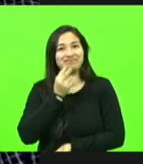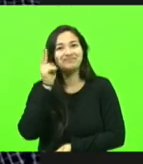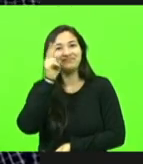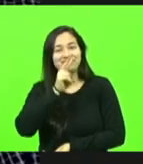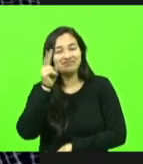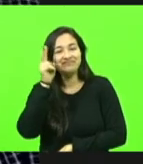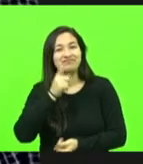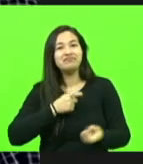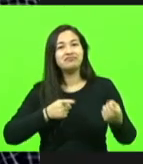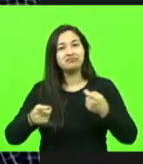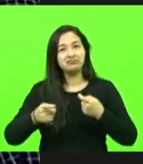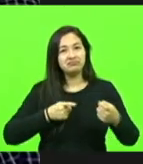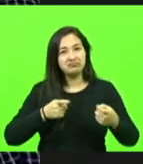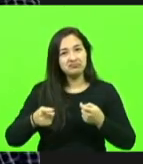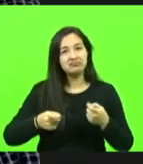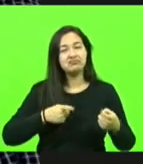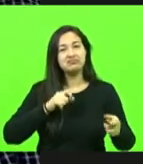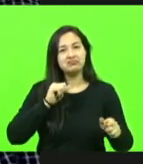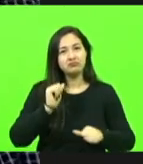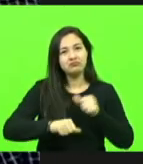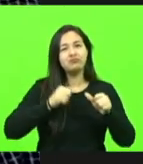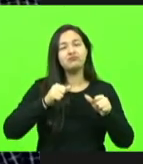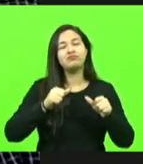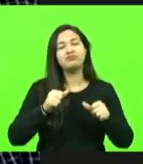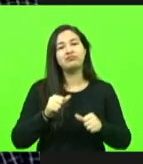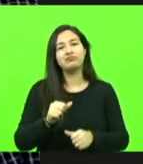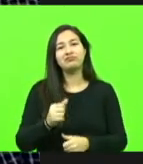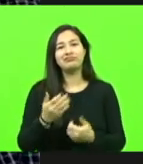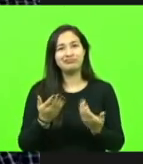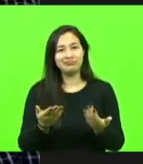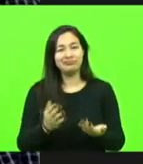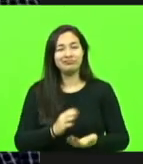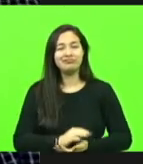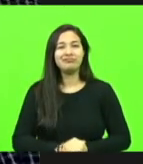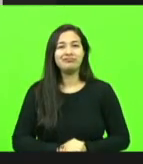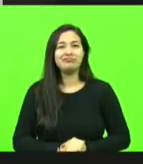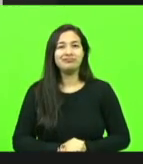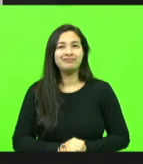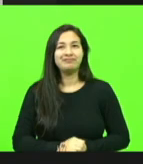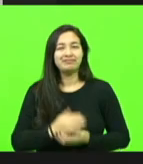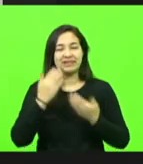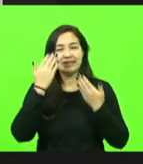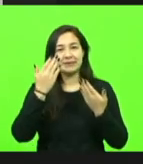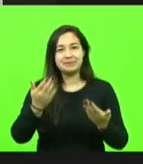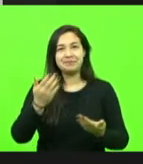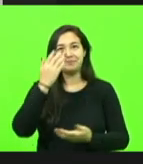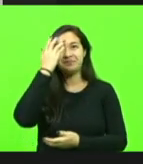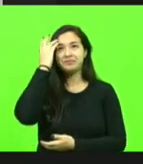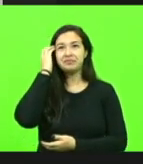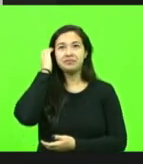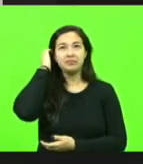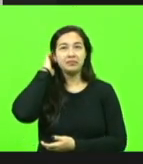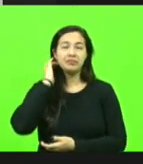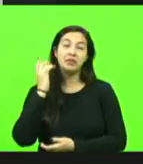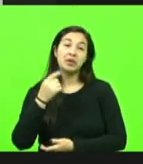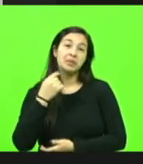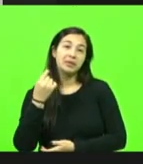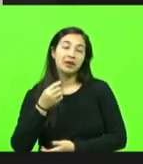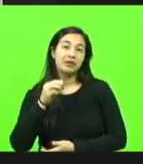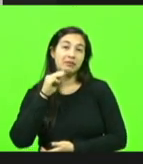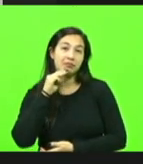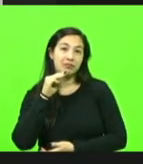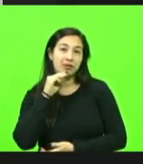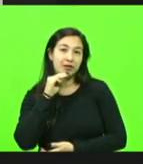a revolução do Contestado. era isso, deputado Kennedy. Obrigado. Olha, a deputada Marlene Fengler fez